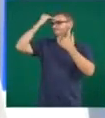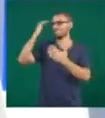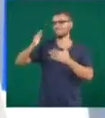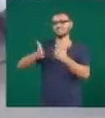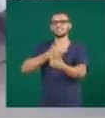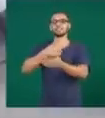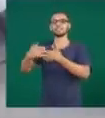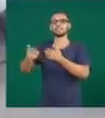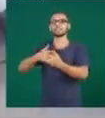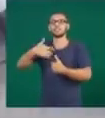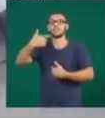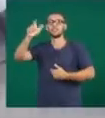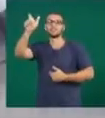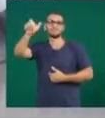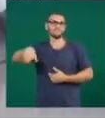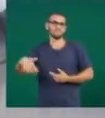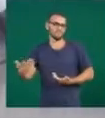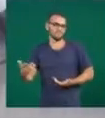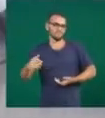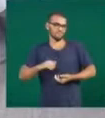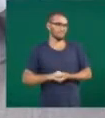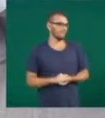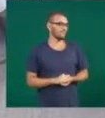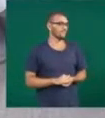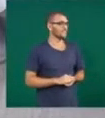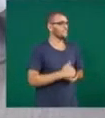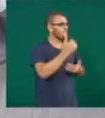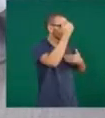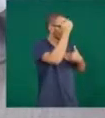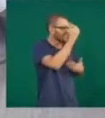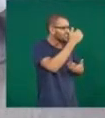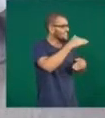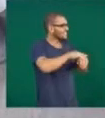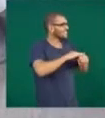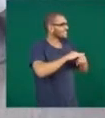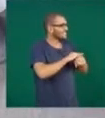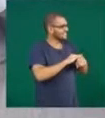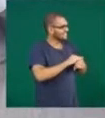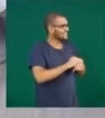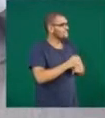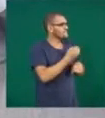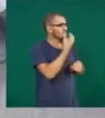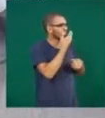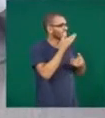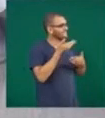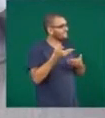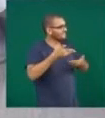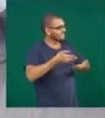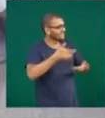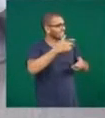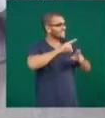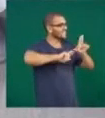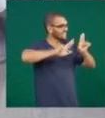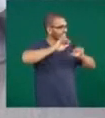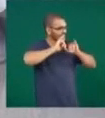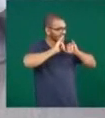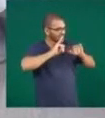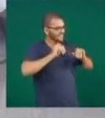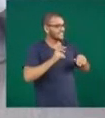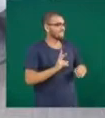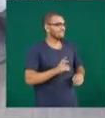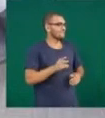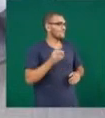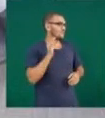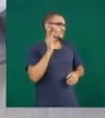ou não. Ok, muito obrigada pela conversa, Rosália. Seja bem-vindo ao TVO Notícias todas as